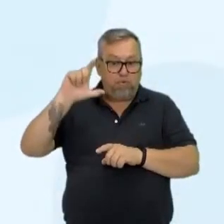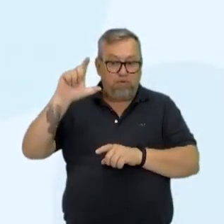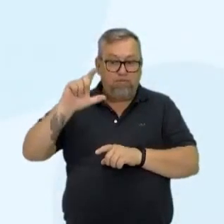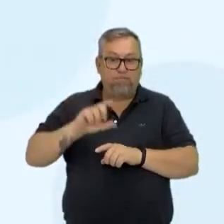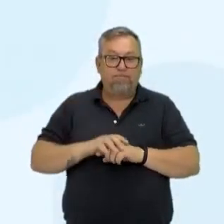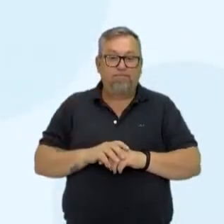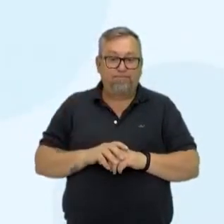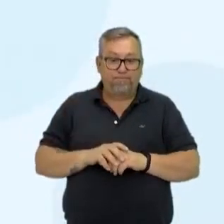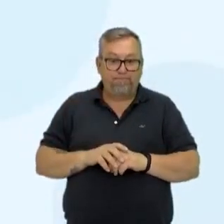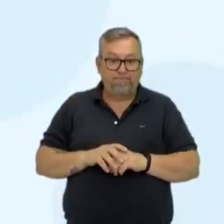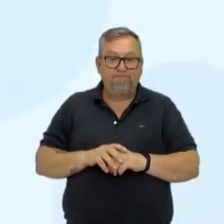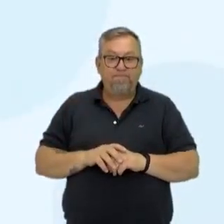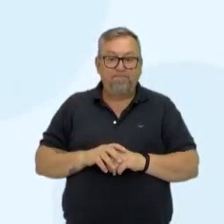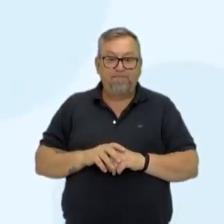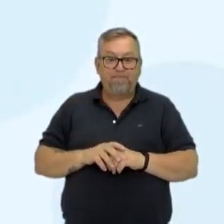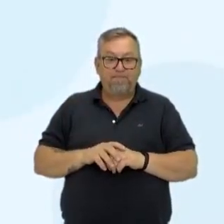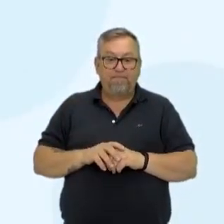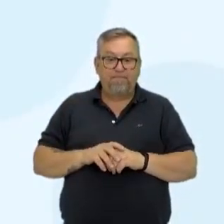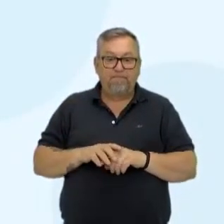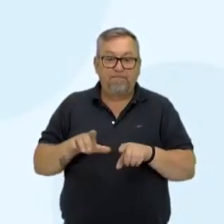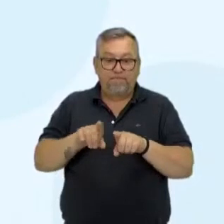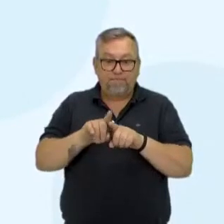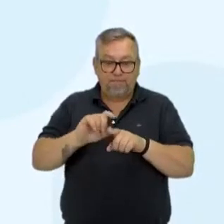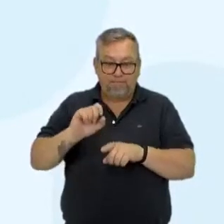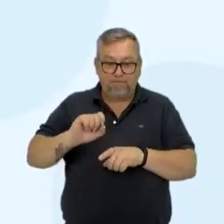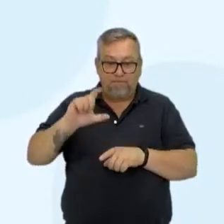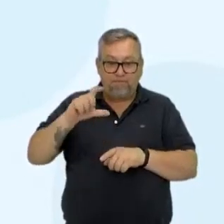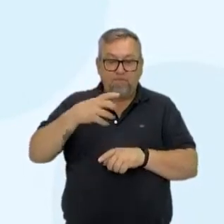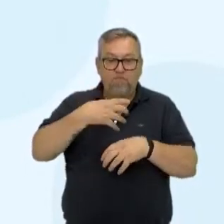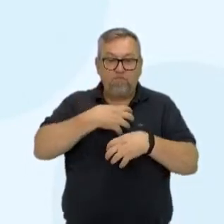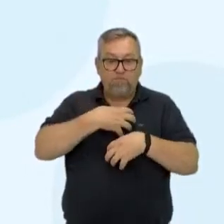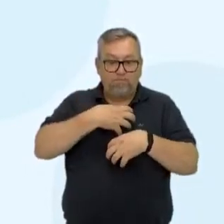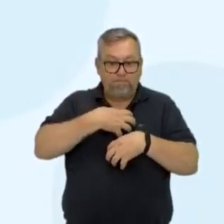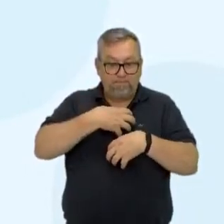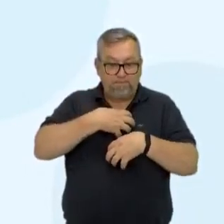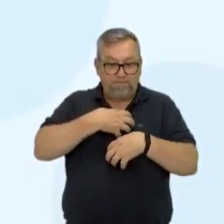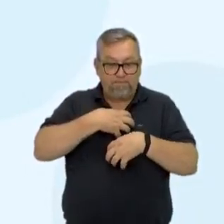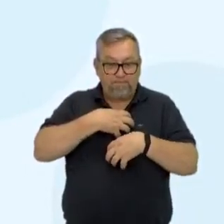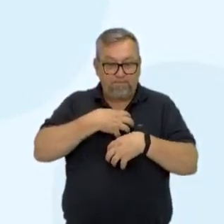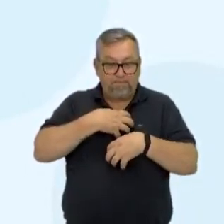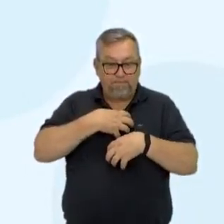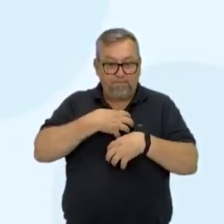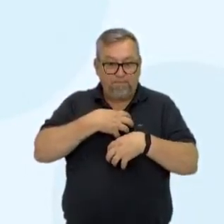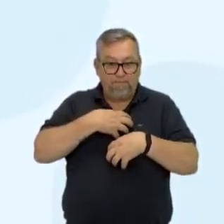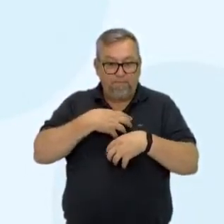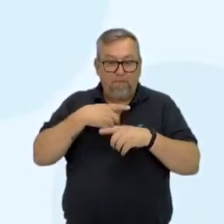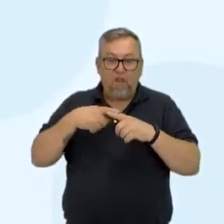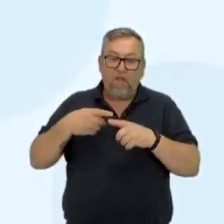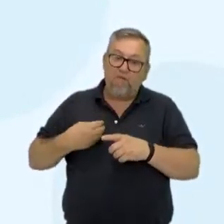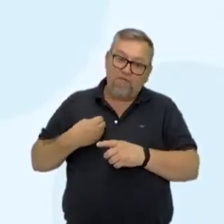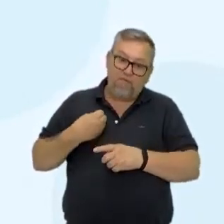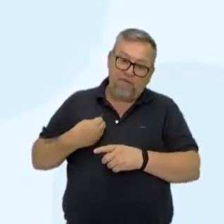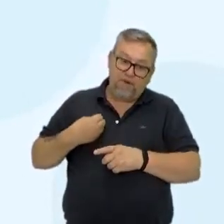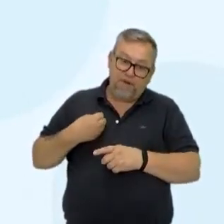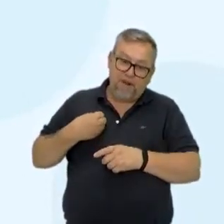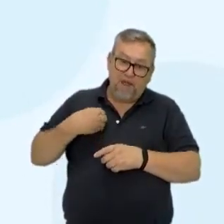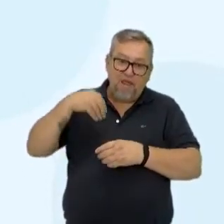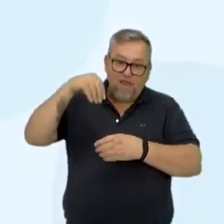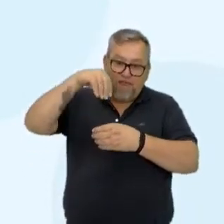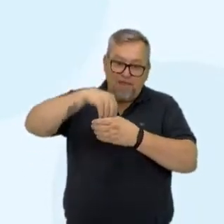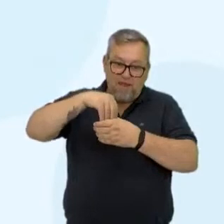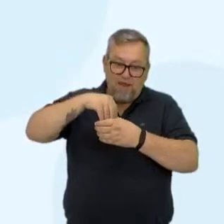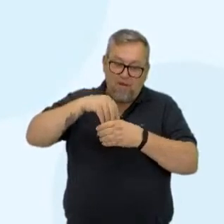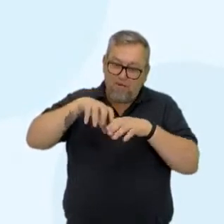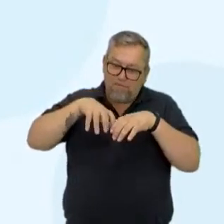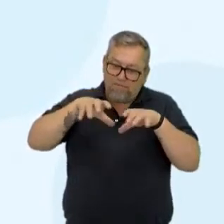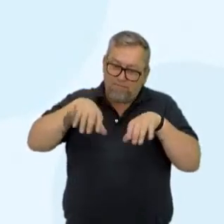você, aumenta muito a pressão, aumenta as condições de vida ali dentro daquele